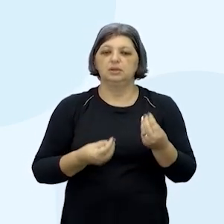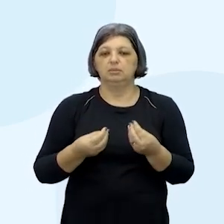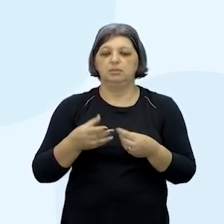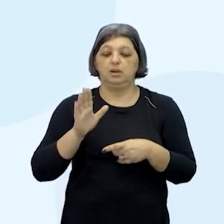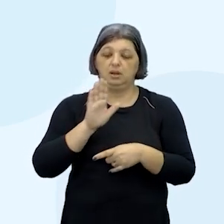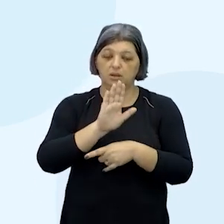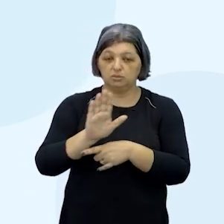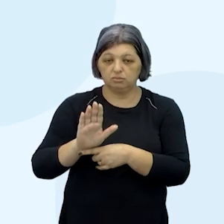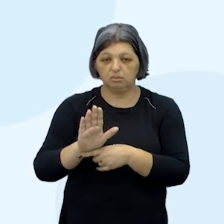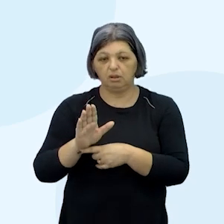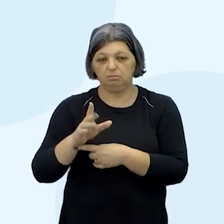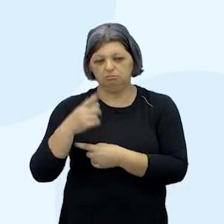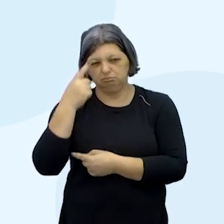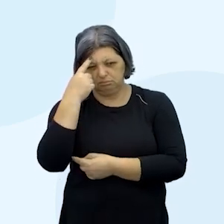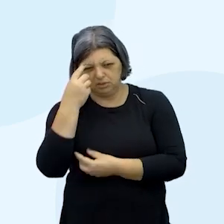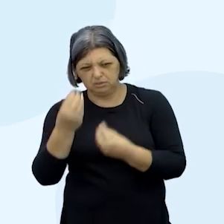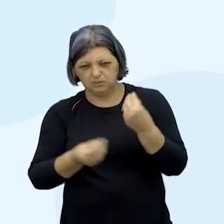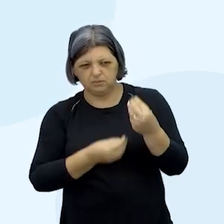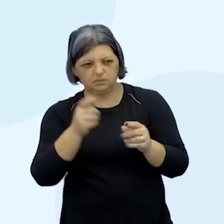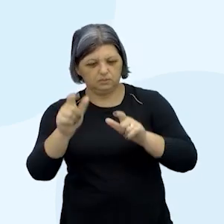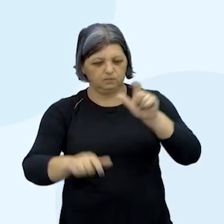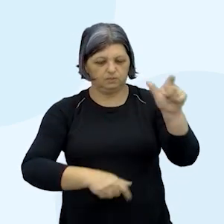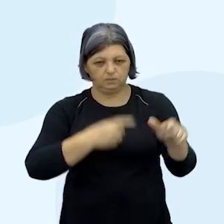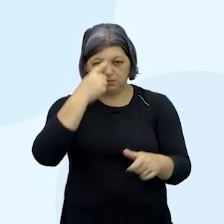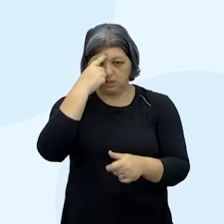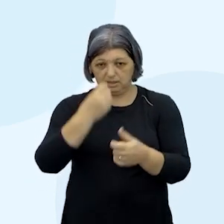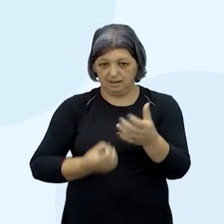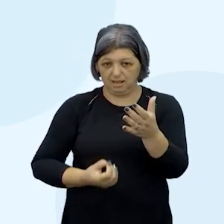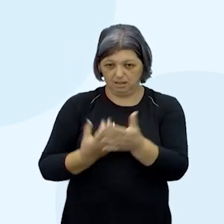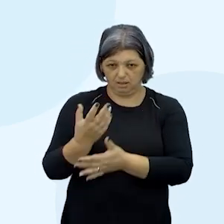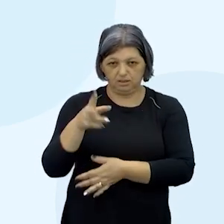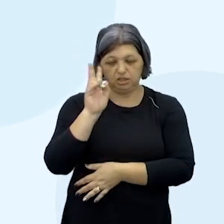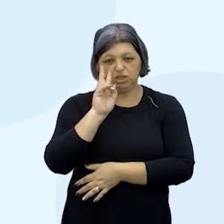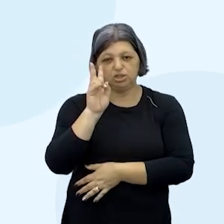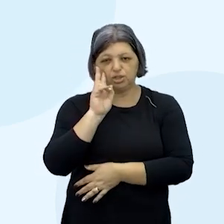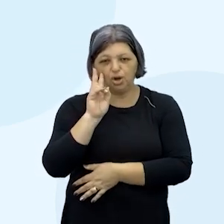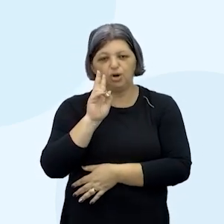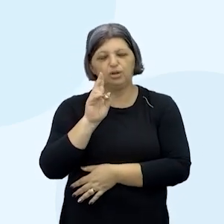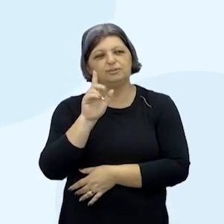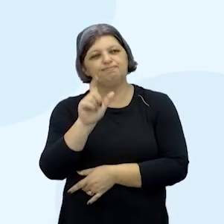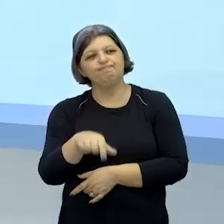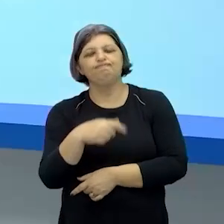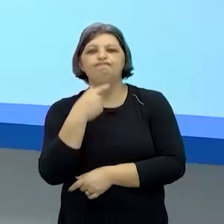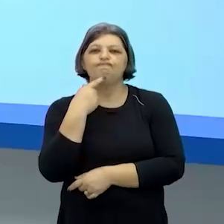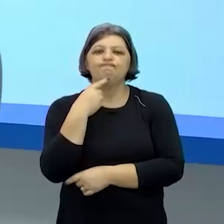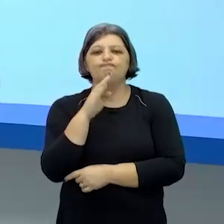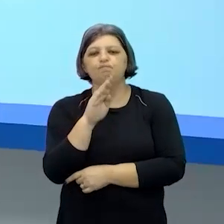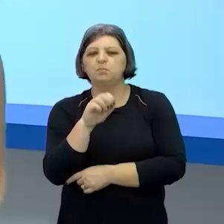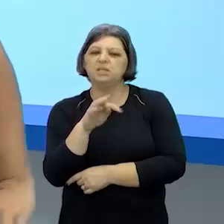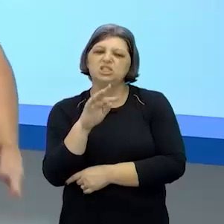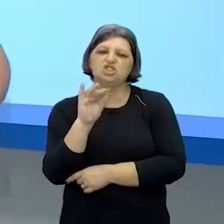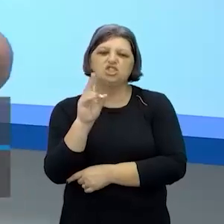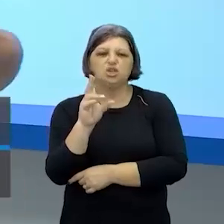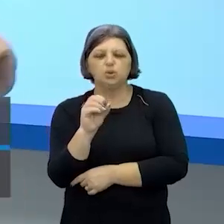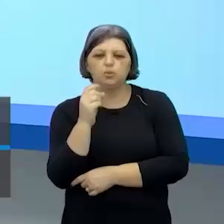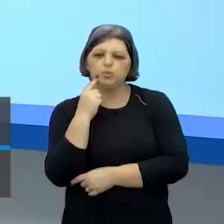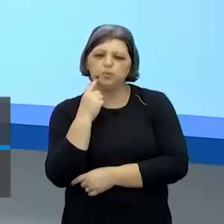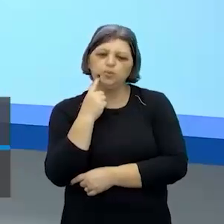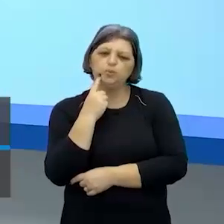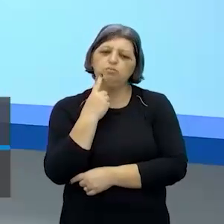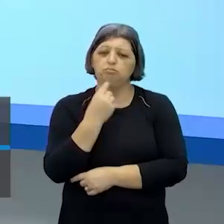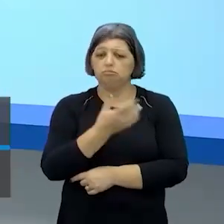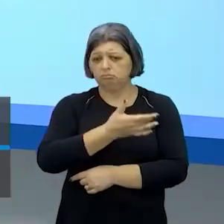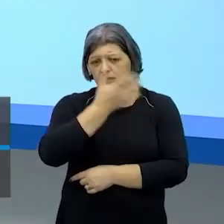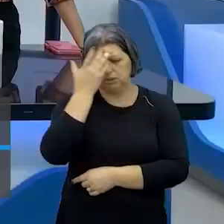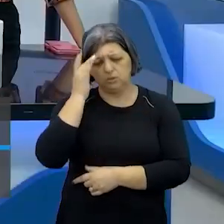para você assimilar os aspectos dele criados por você na rápida história do bentinho um cidadão de bem